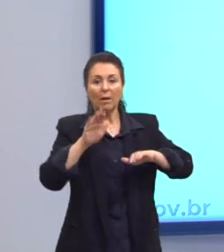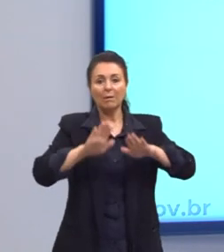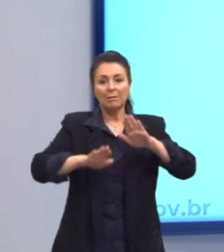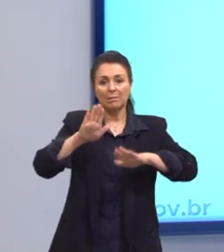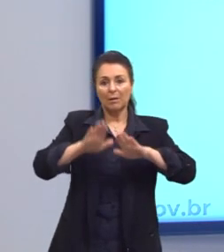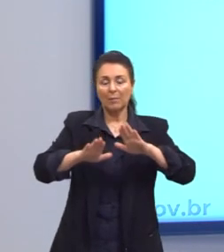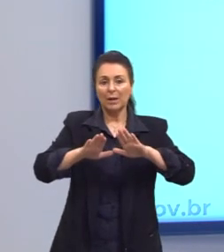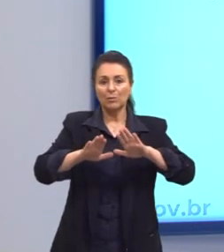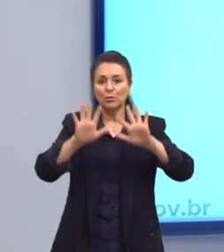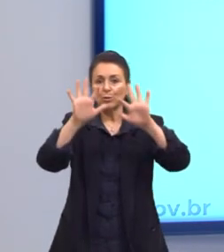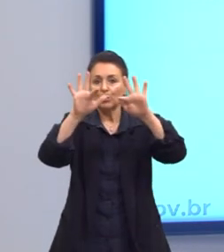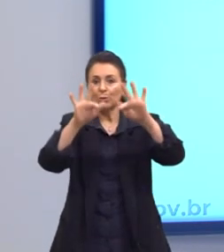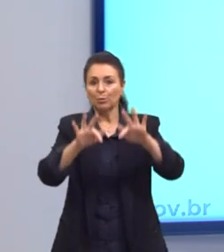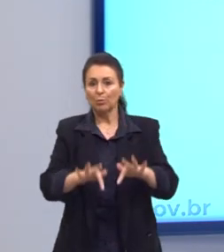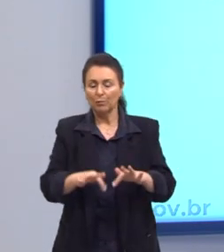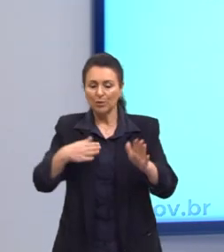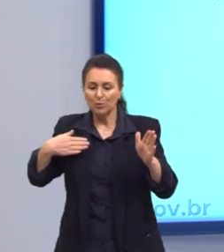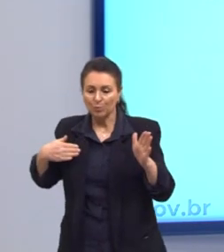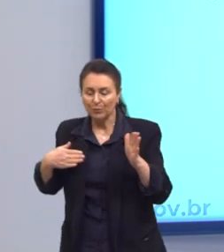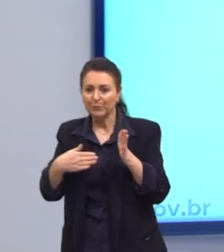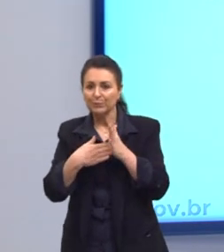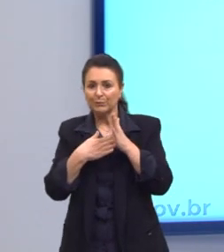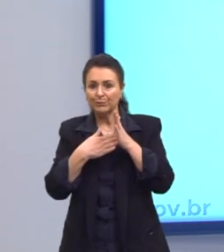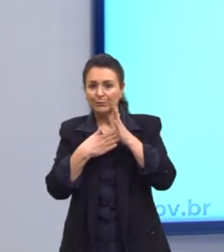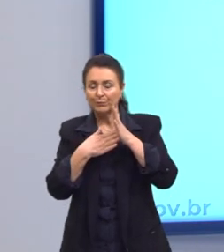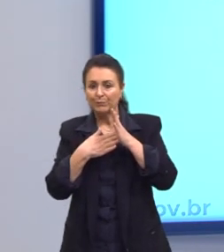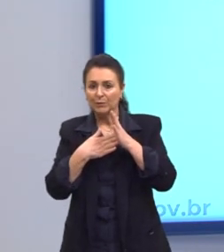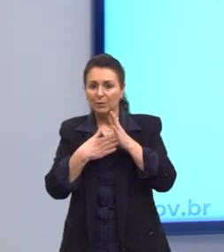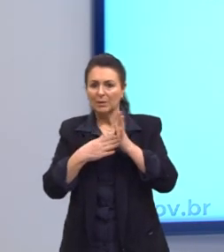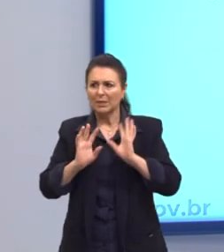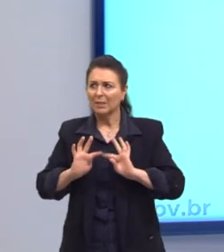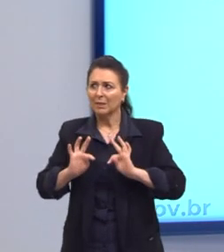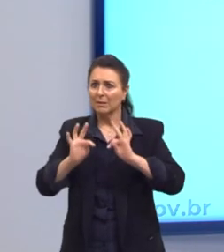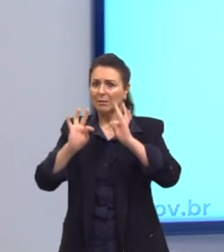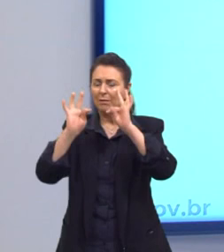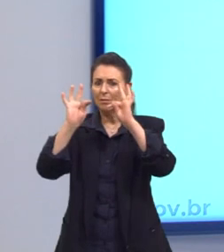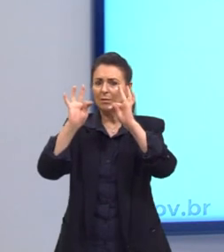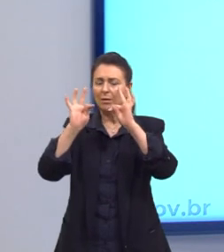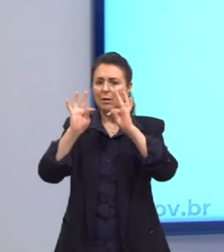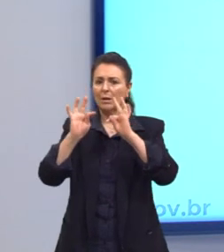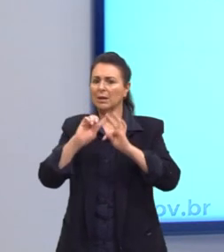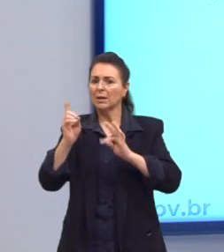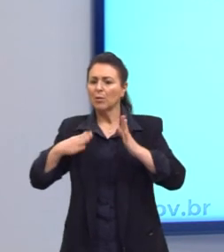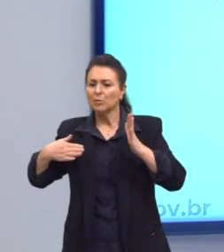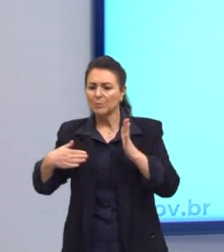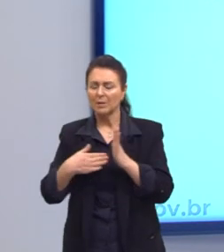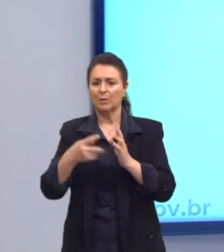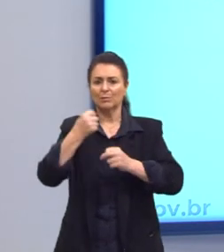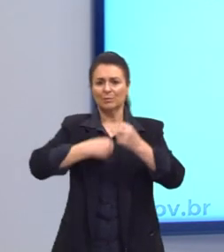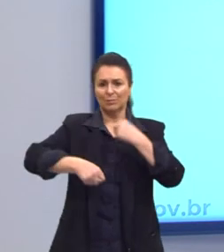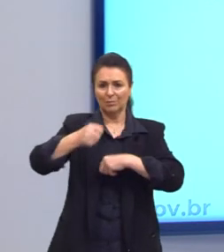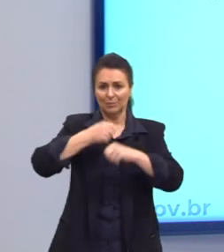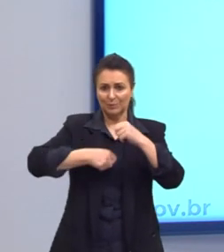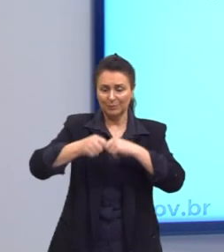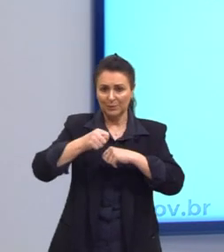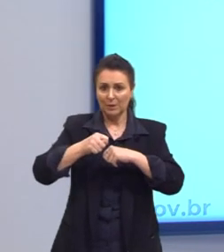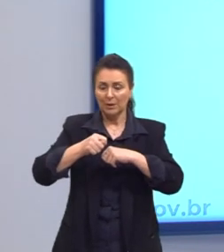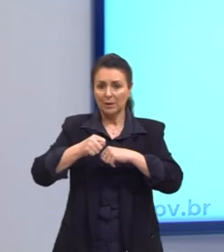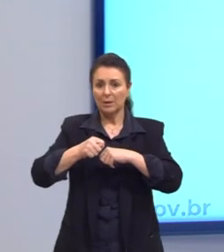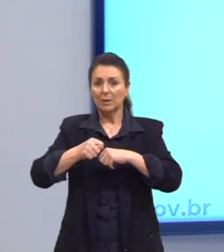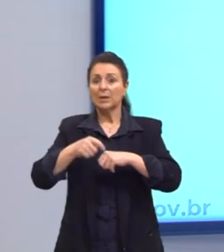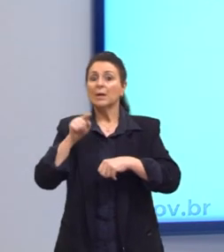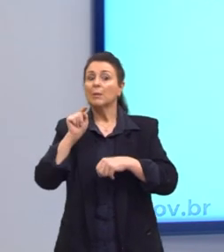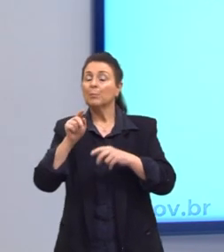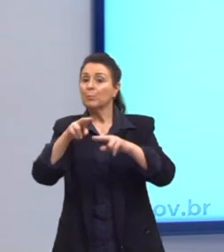da eliminação de obstáculos técnicos, não de obstáculos econômicos. Isso tornou